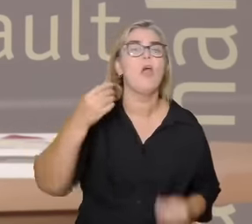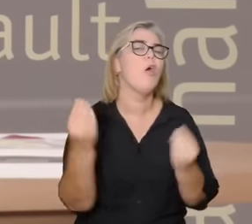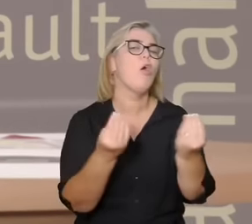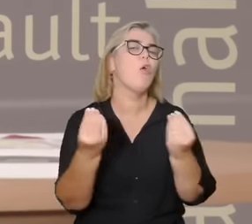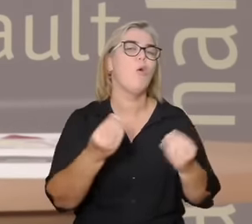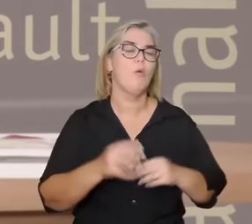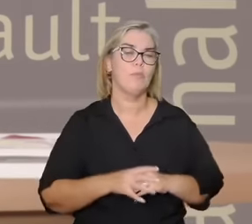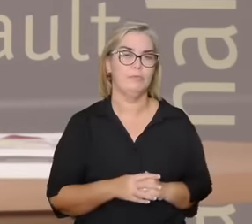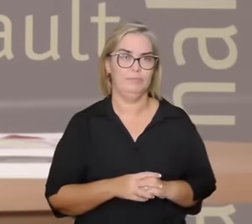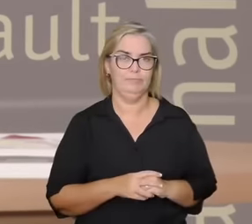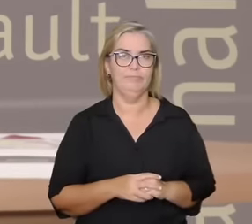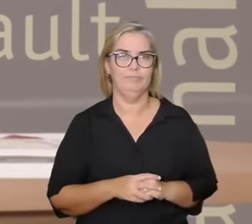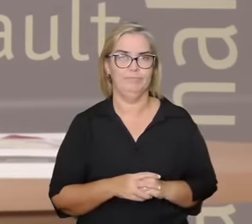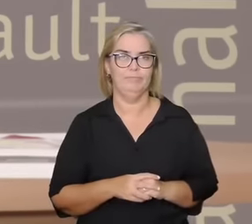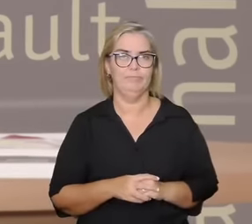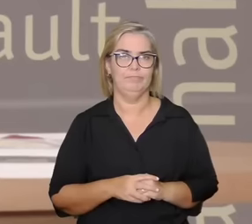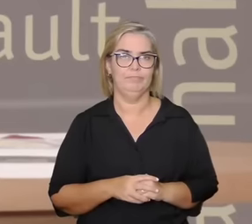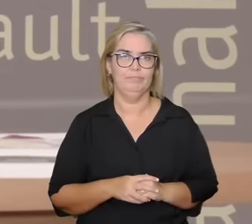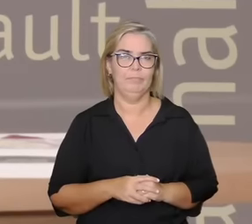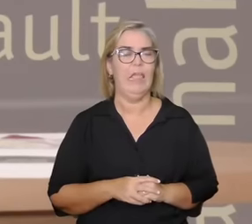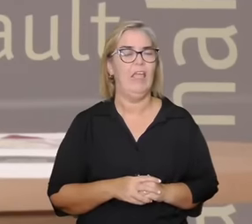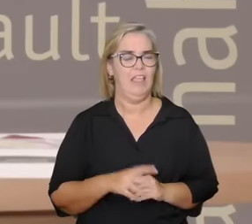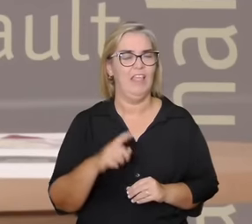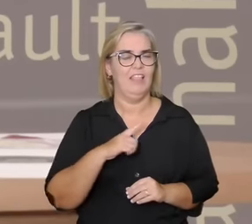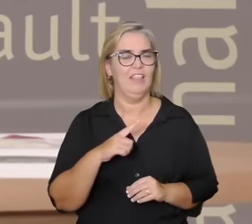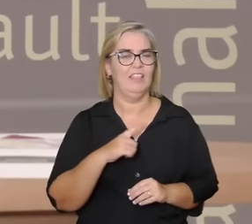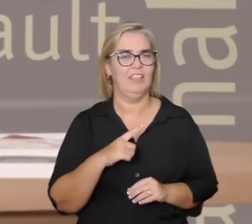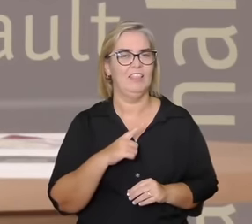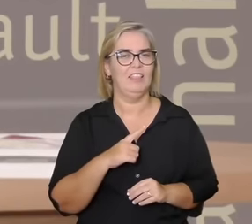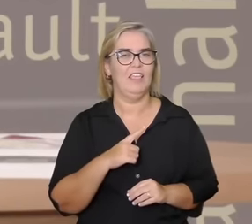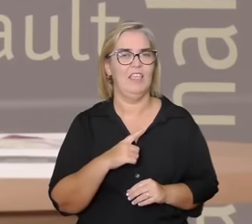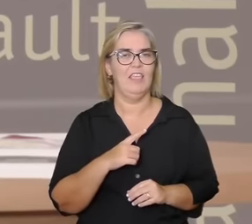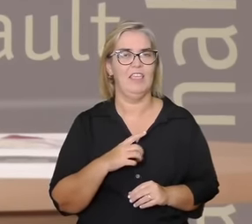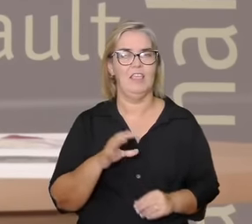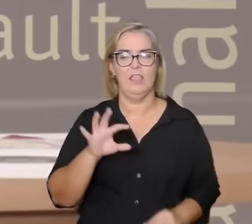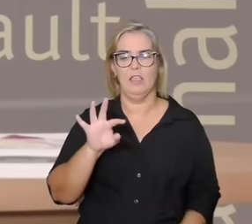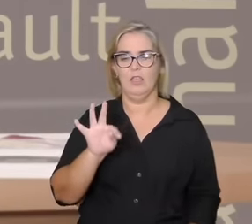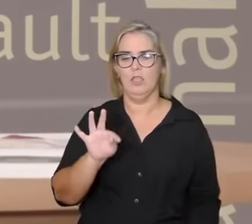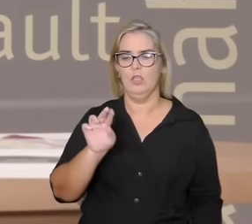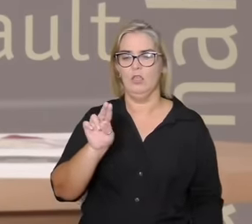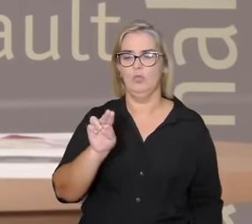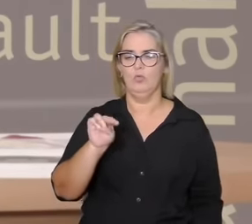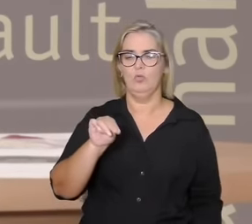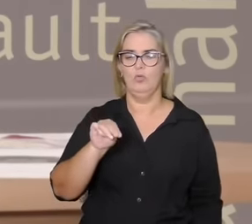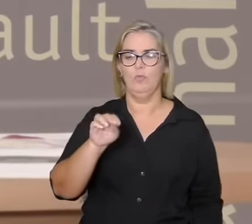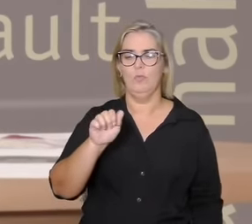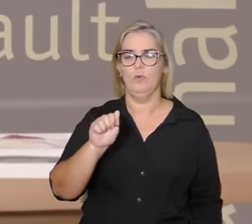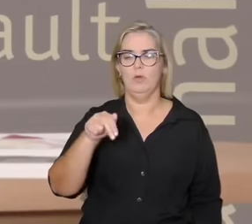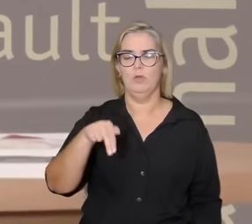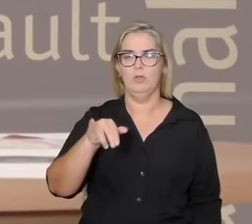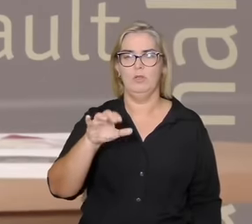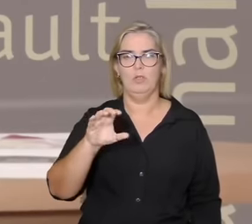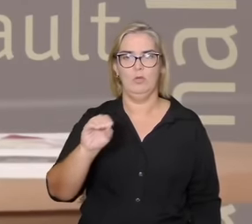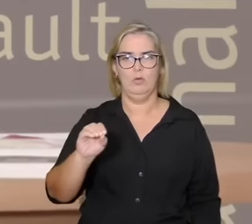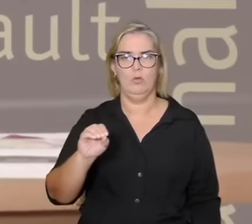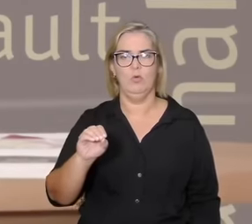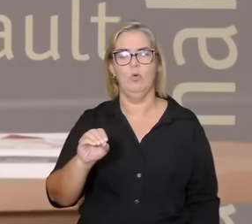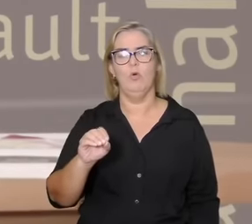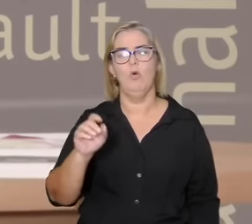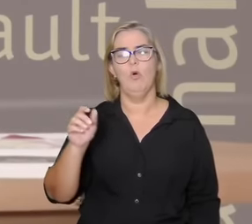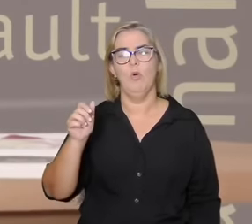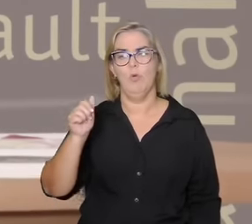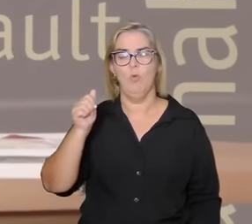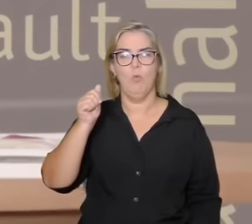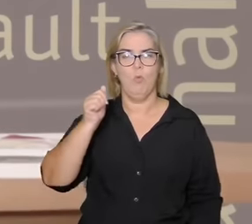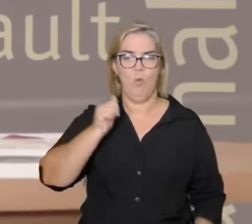contato tem uma expressão o Tumani Kuetê que é filho do Sotik Kuetê que foi um ator muito interessante